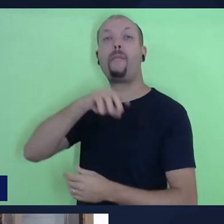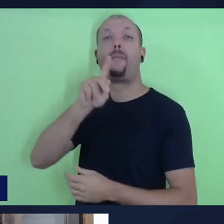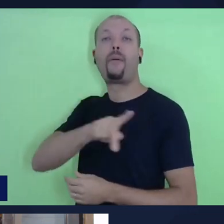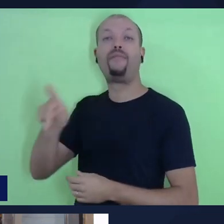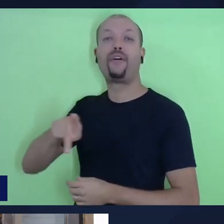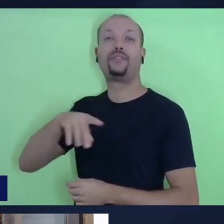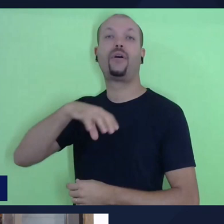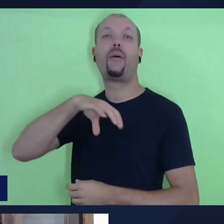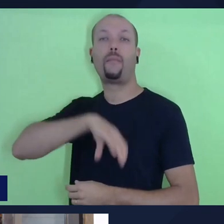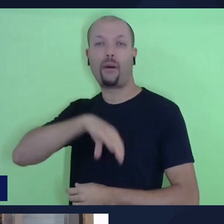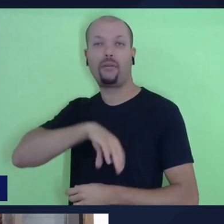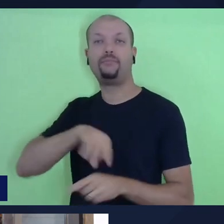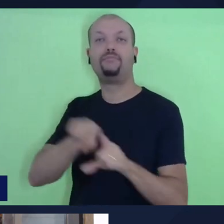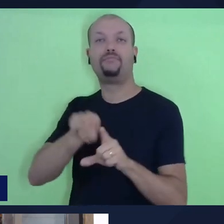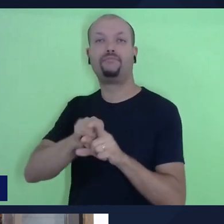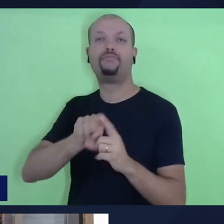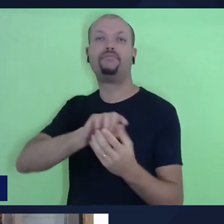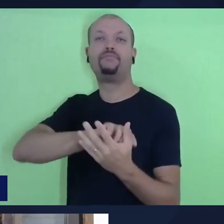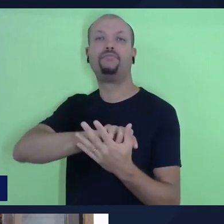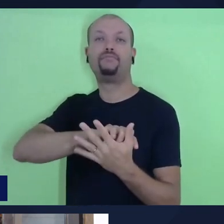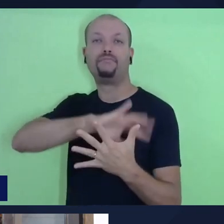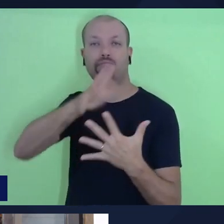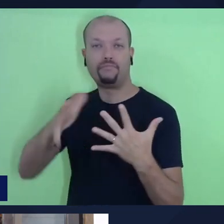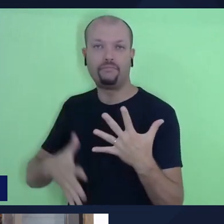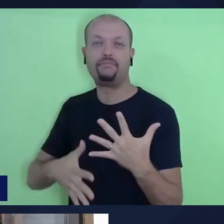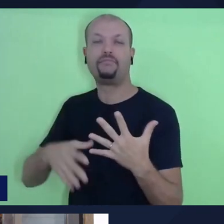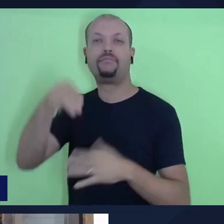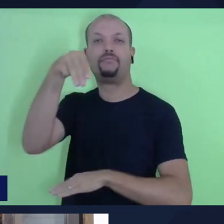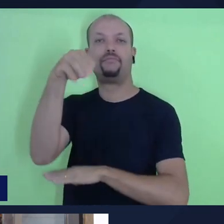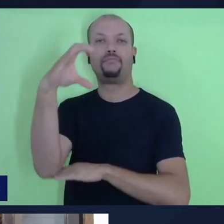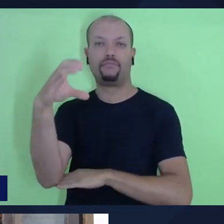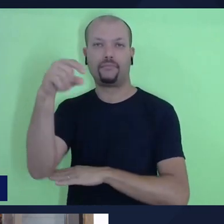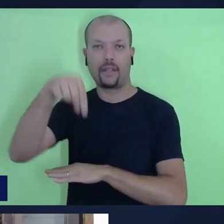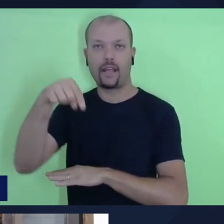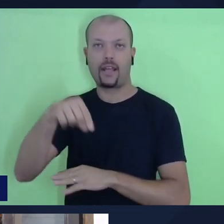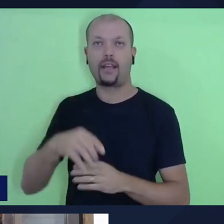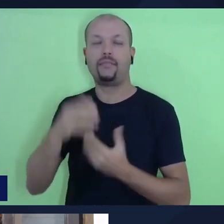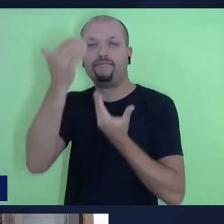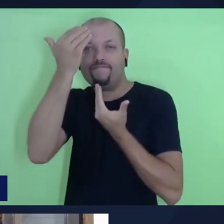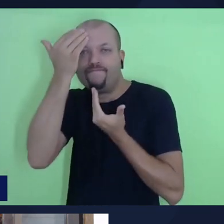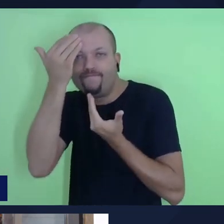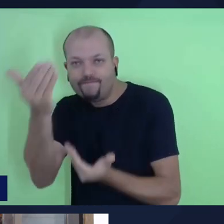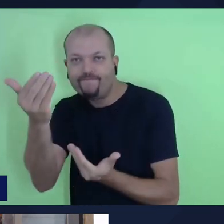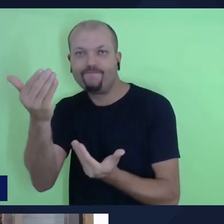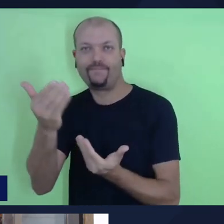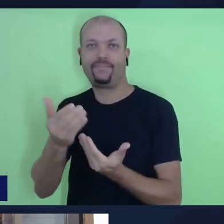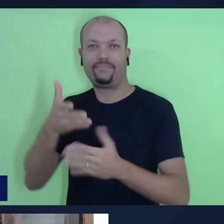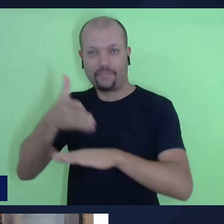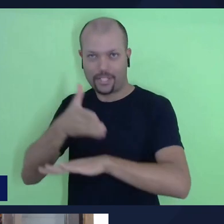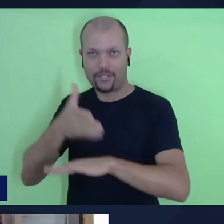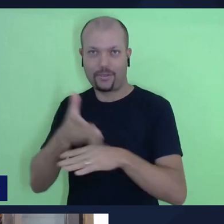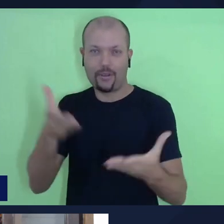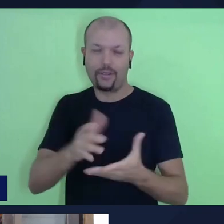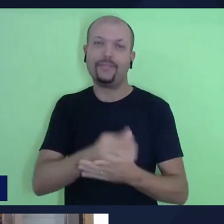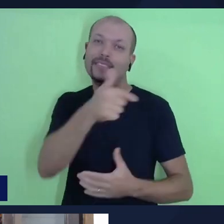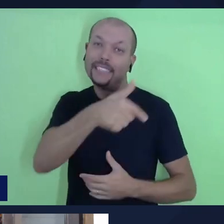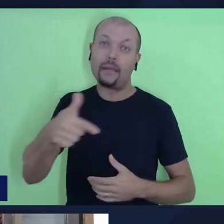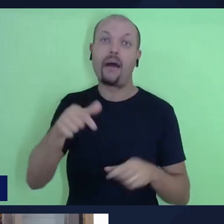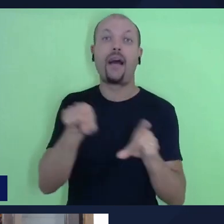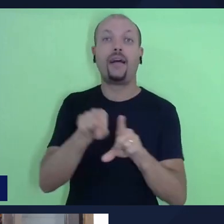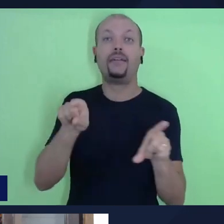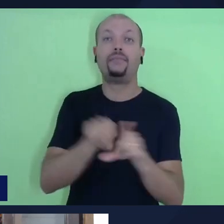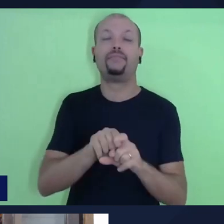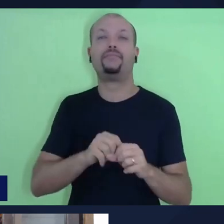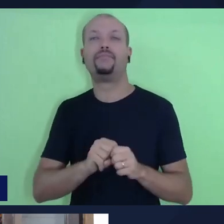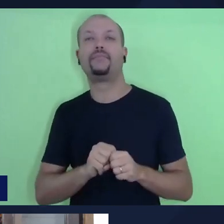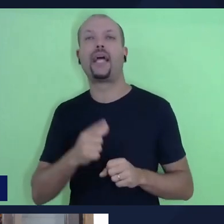libras do Colégio Adventista de Mogi das Cruzes, a quem eu agradeço a participação e esta semana iremos ter um